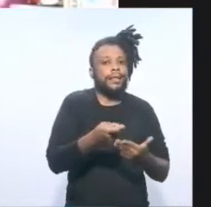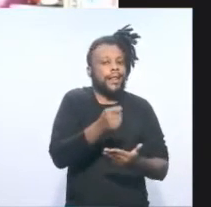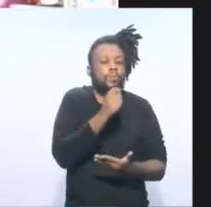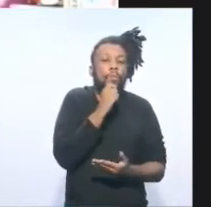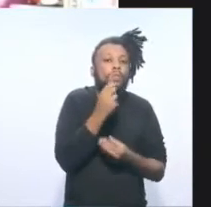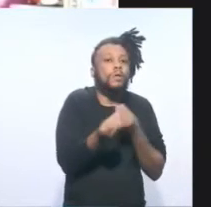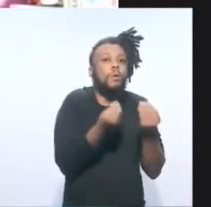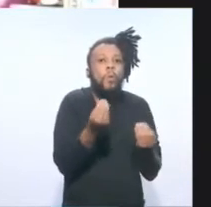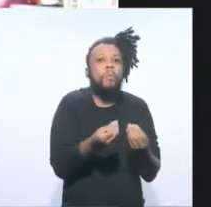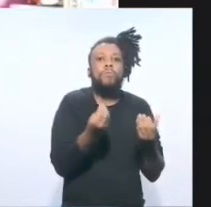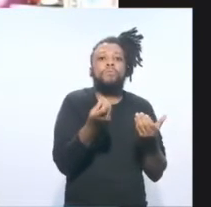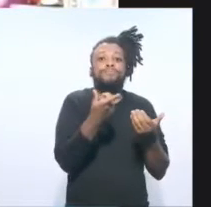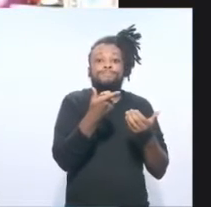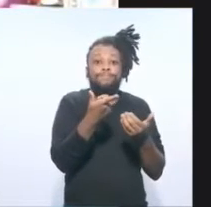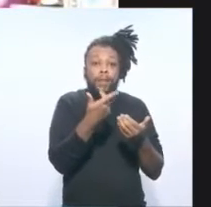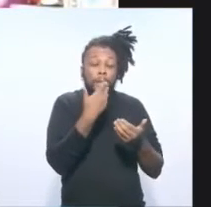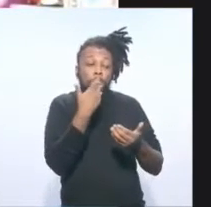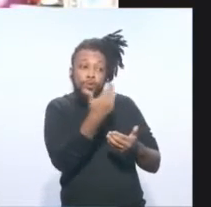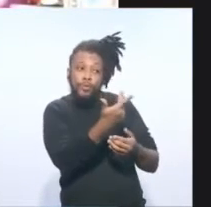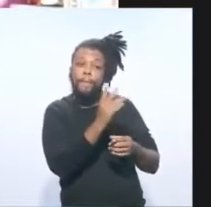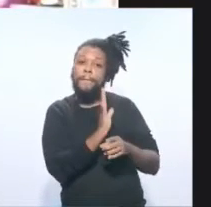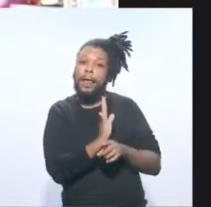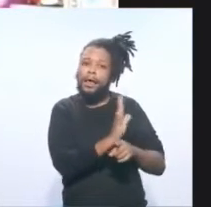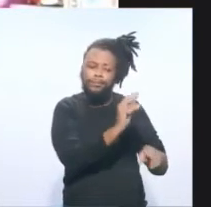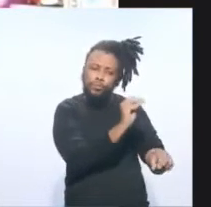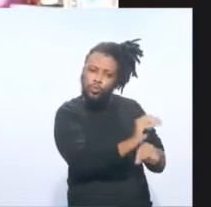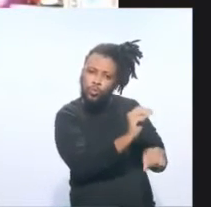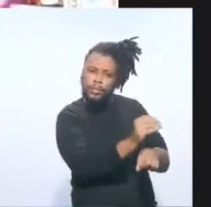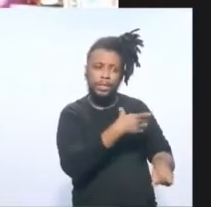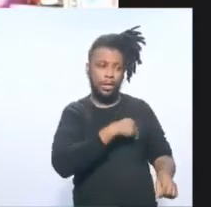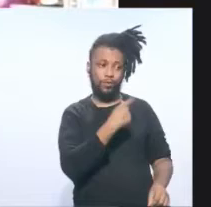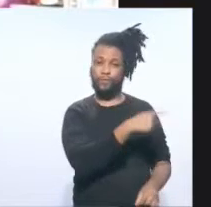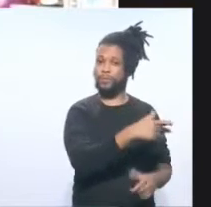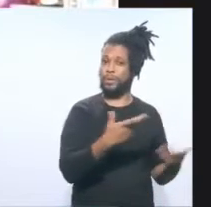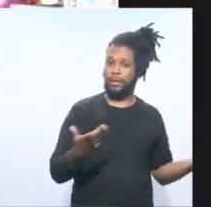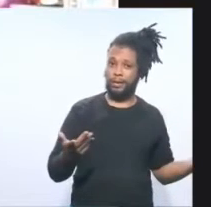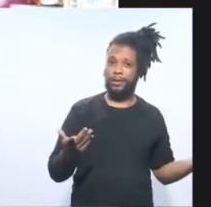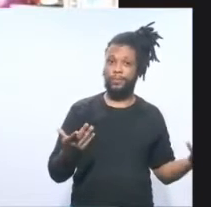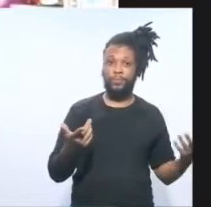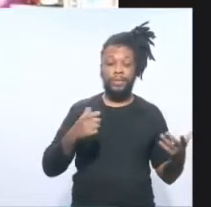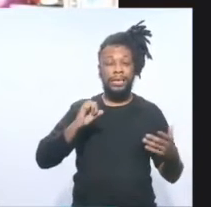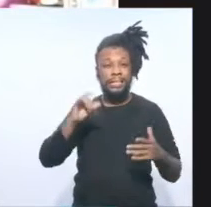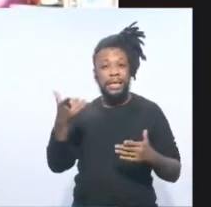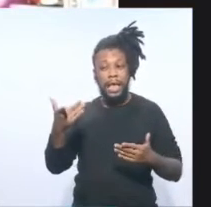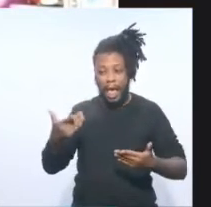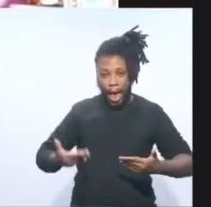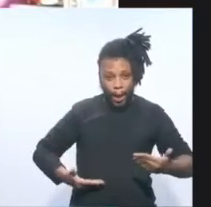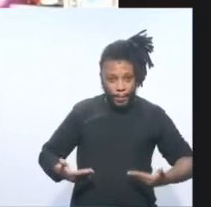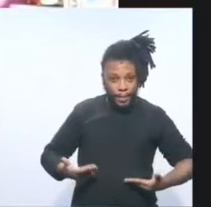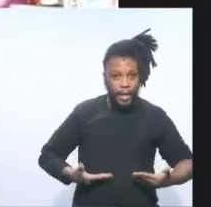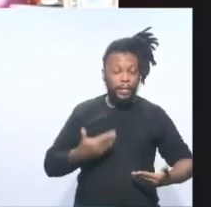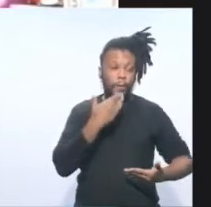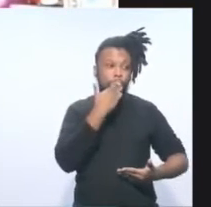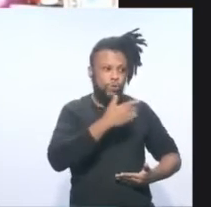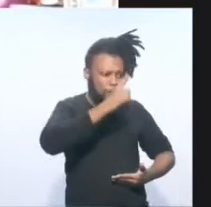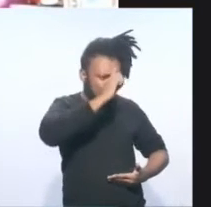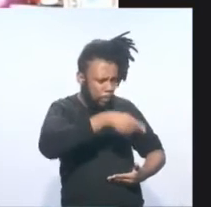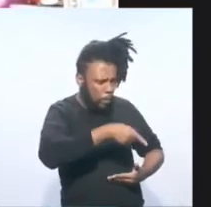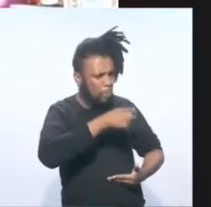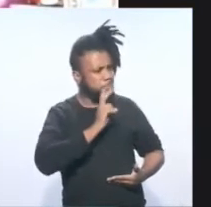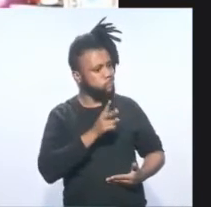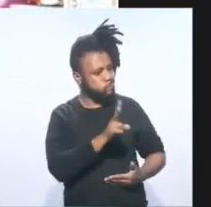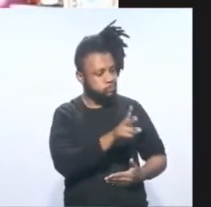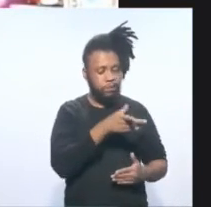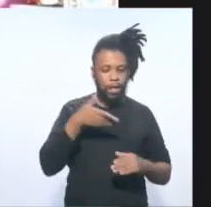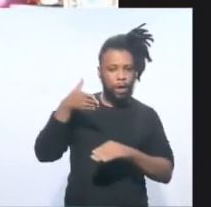quem deixar seu filho. O fato da empregada continuar a ser compelida a comparecer ao trabalho, estar